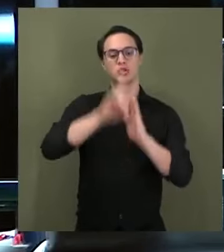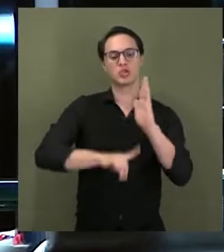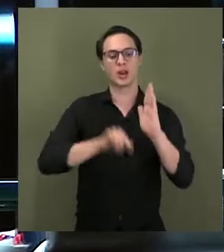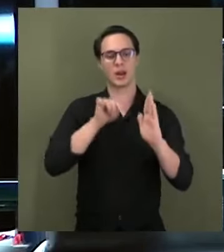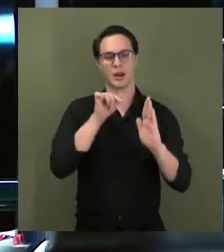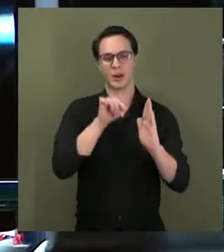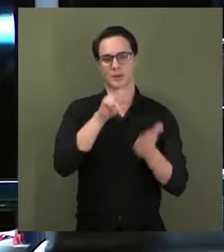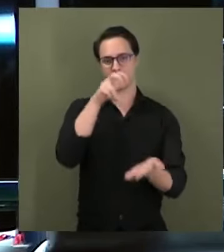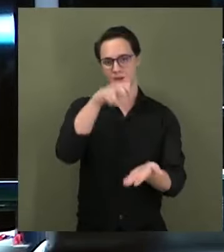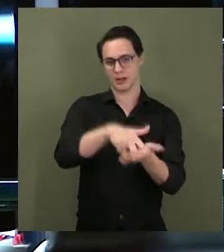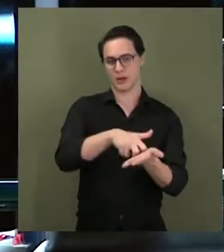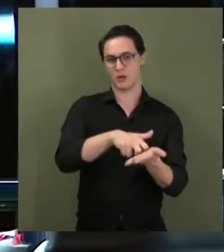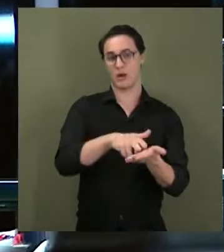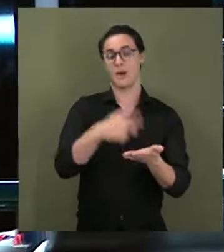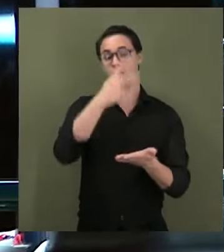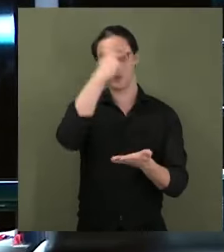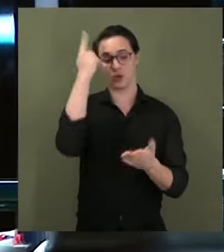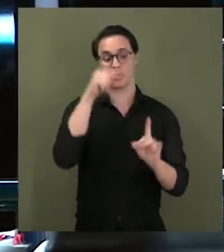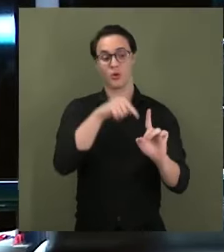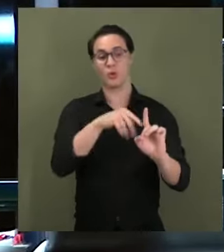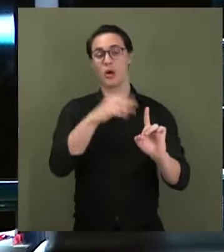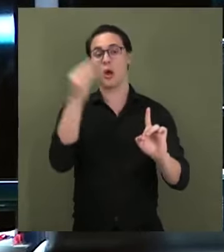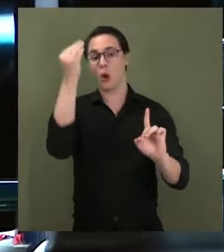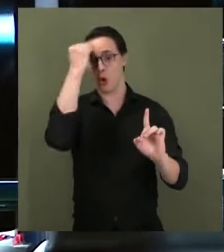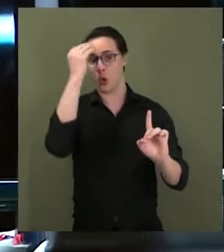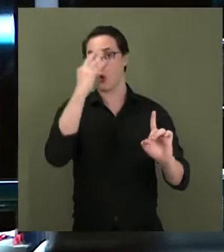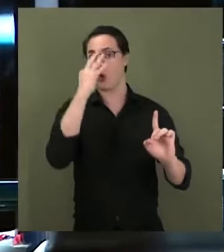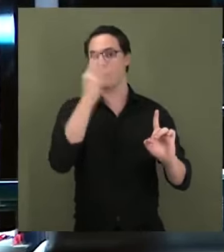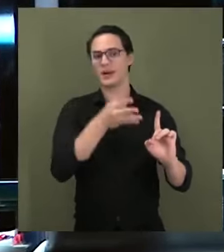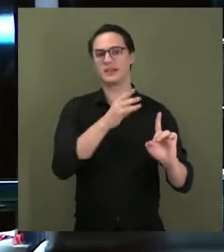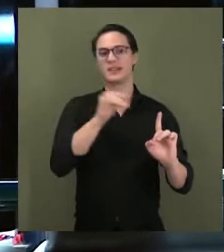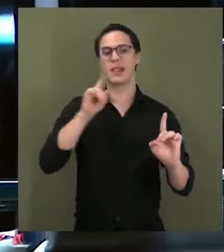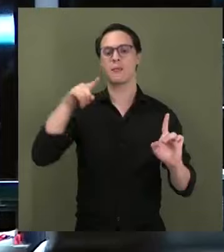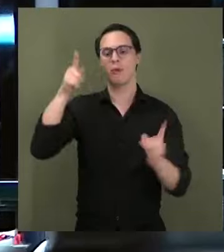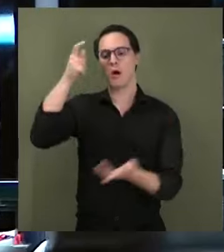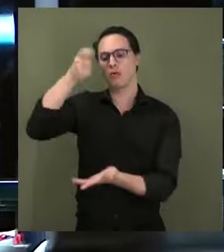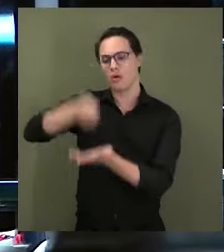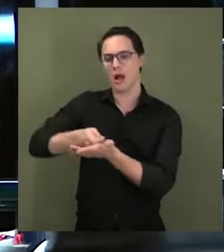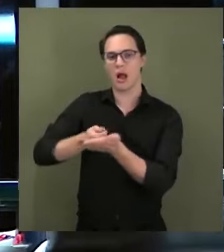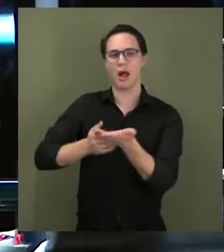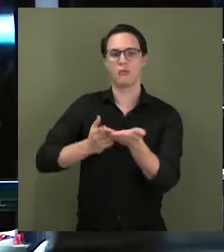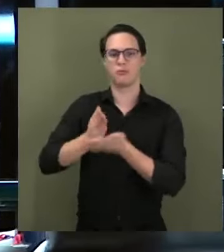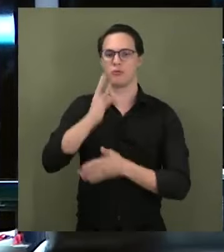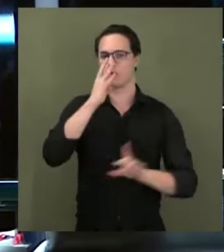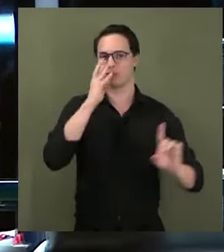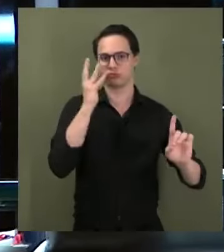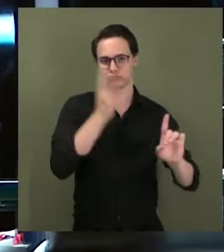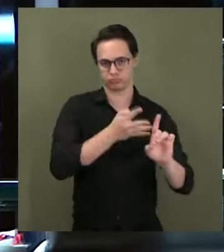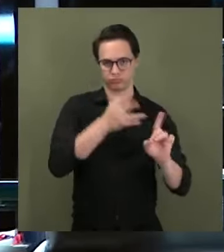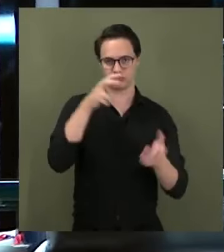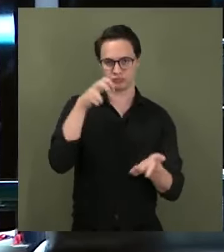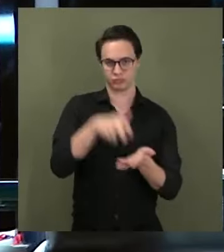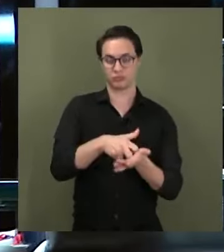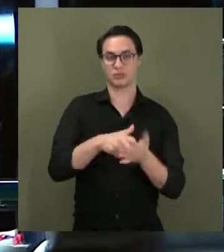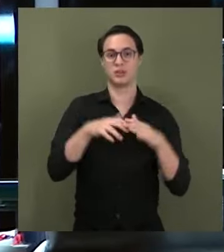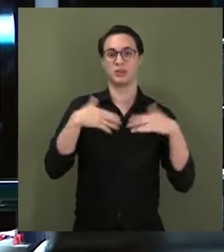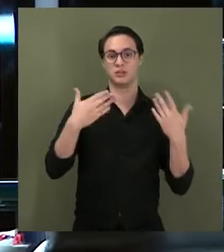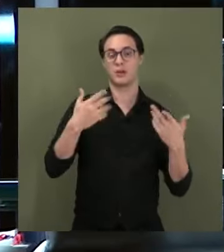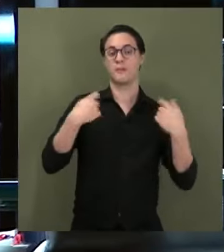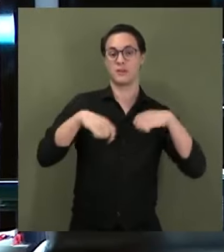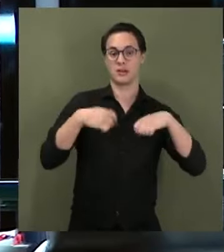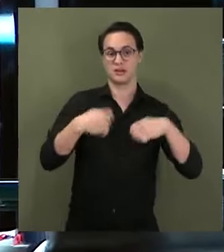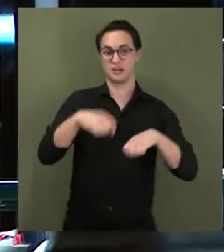culpado se não após a sentença condenatória transitada em julgado. Então, essa presunção de inocência